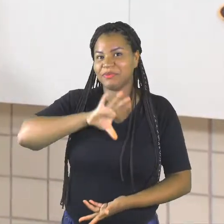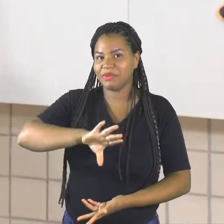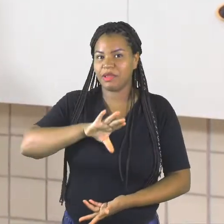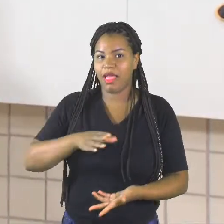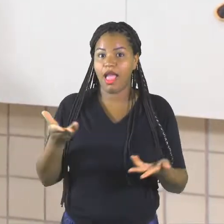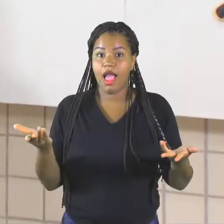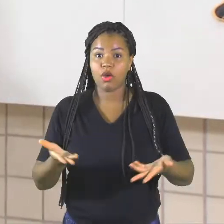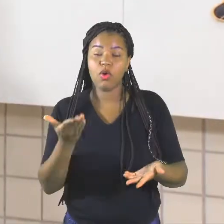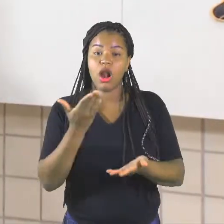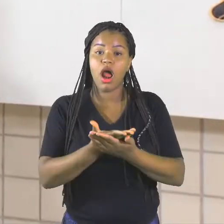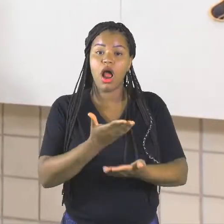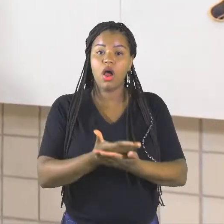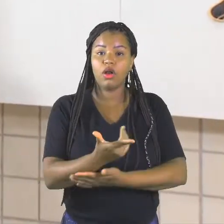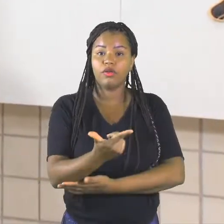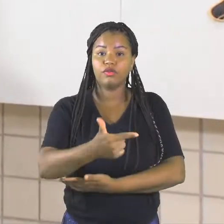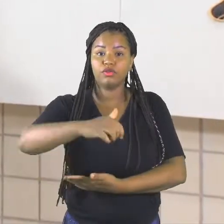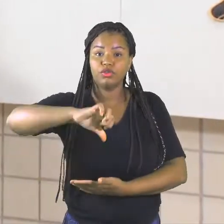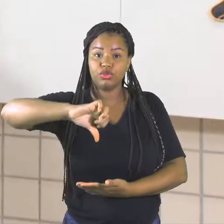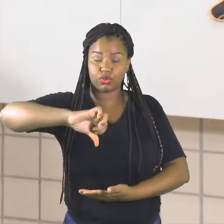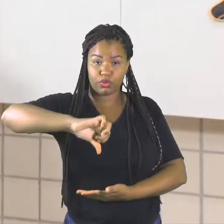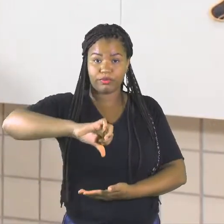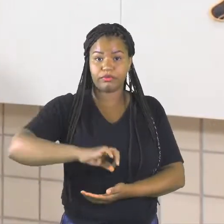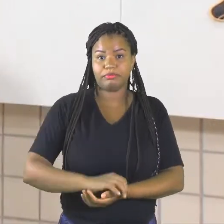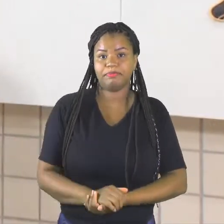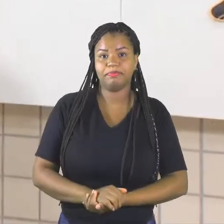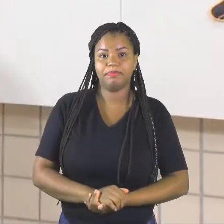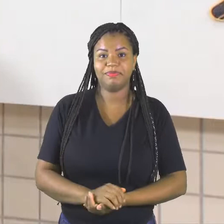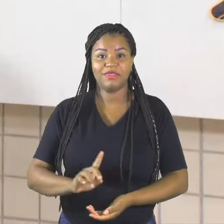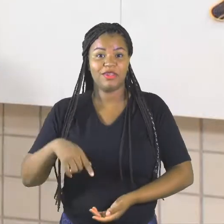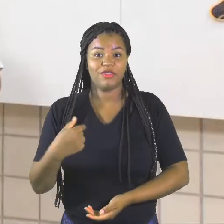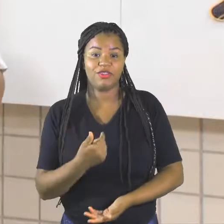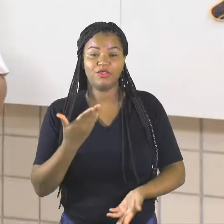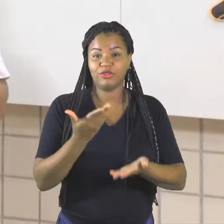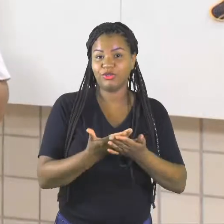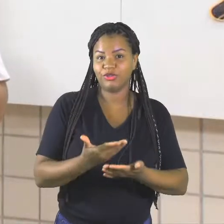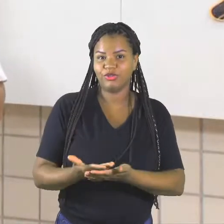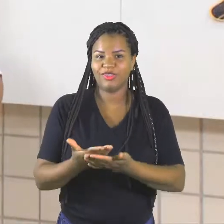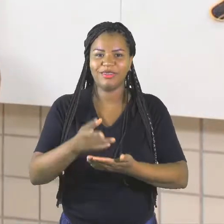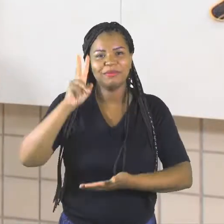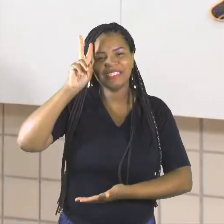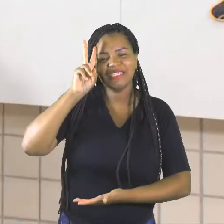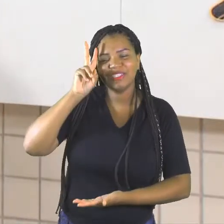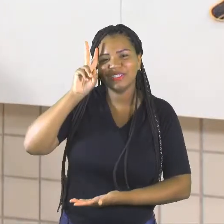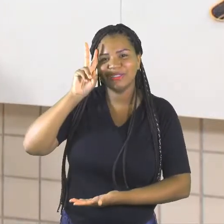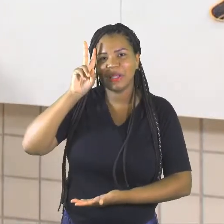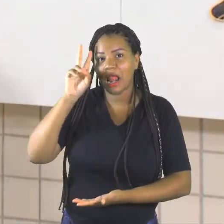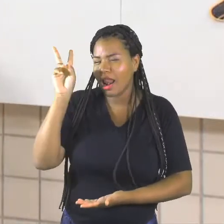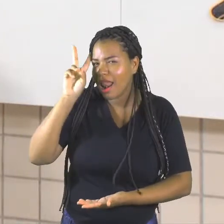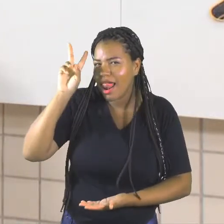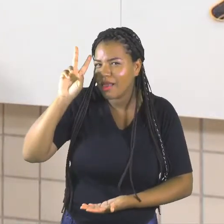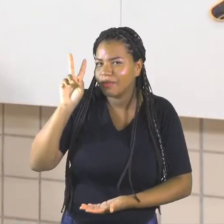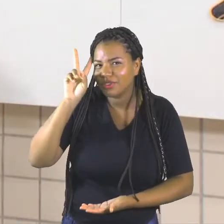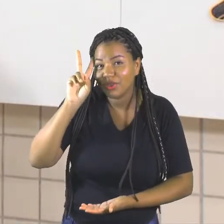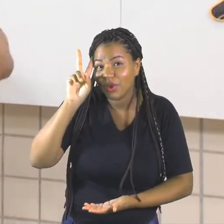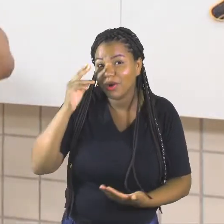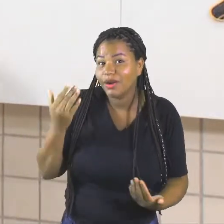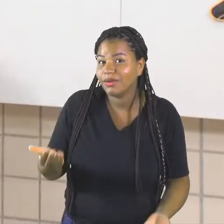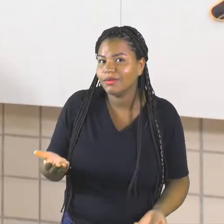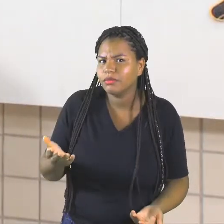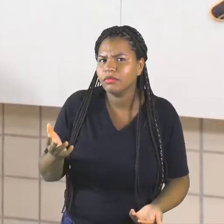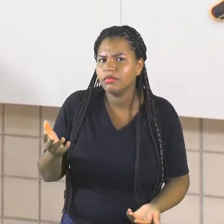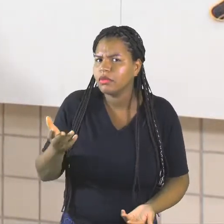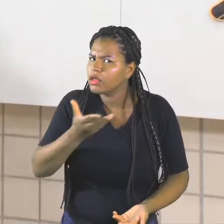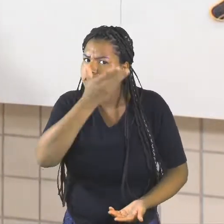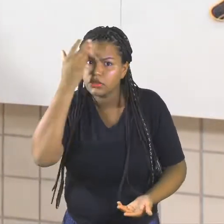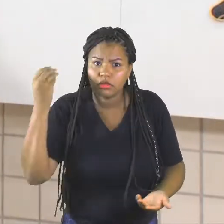número 29. E nós estamos trabalhando uma história. Lembra qual é a história? Não